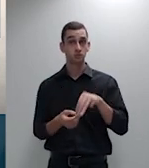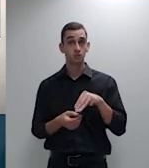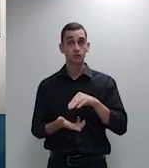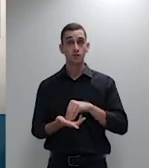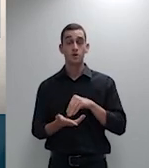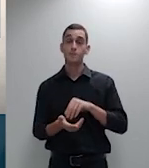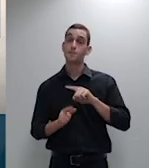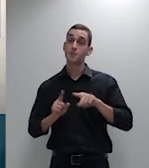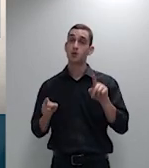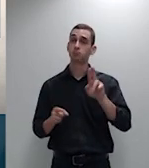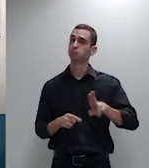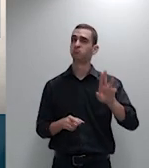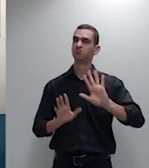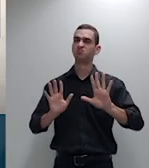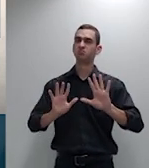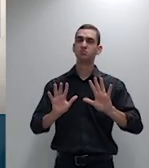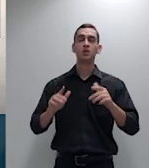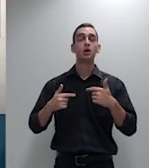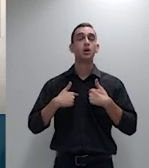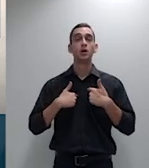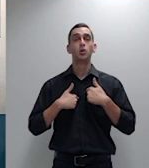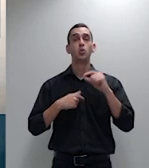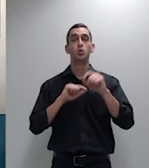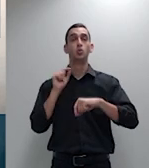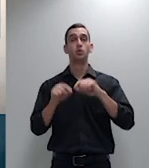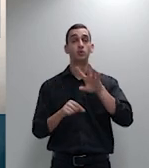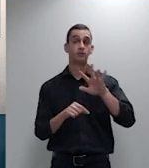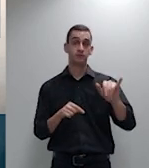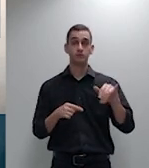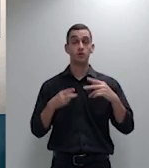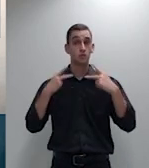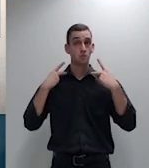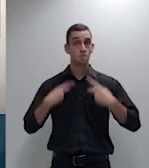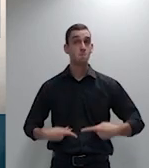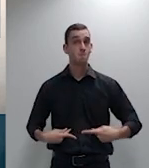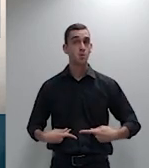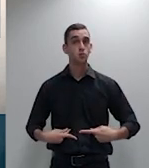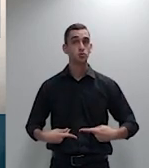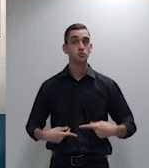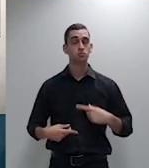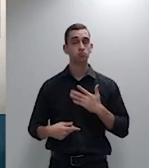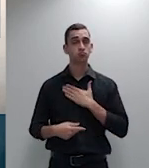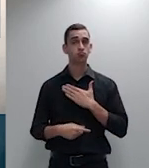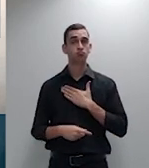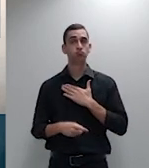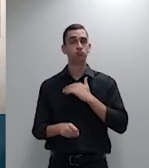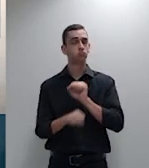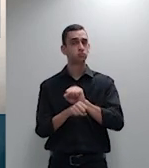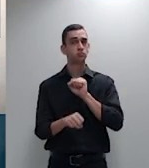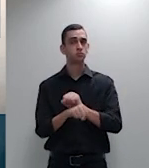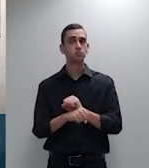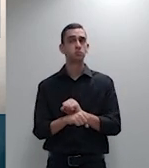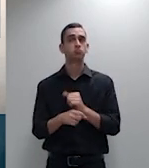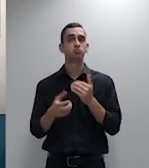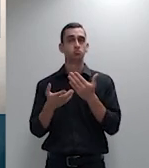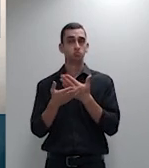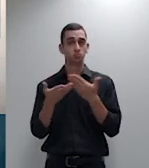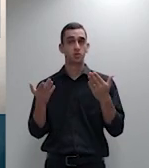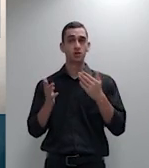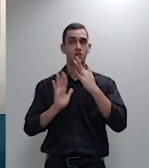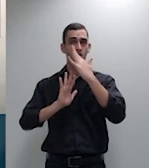se coloca na postura de esperar que essa afetação feita por São